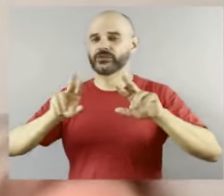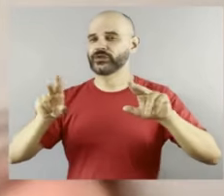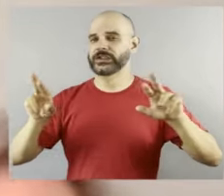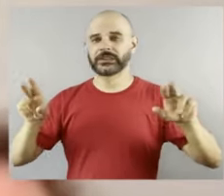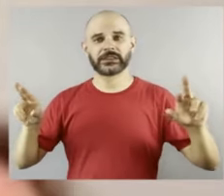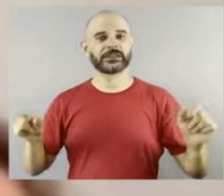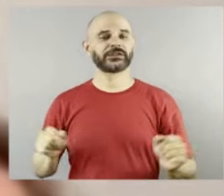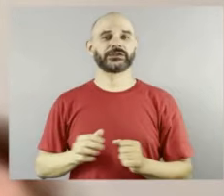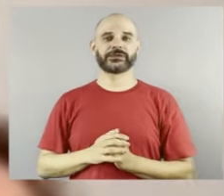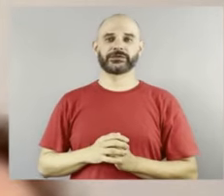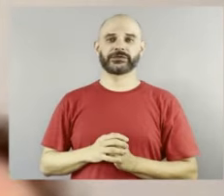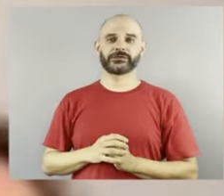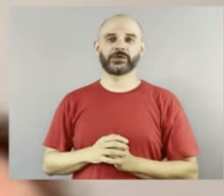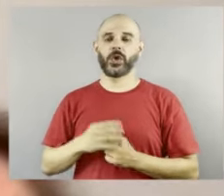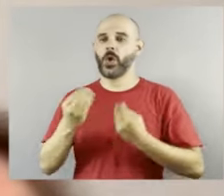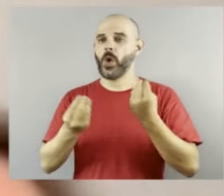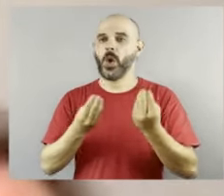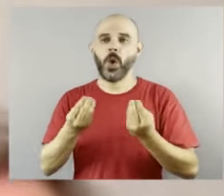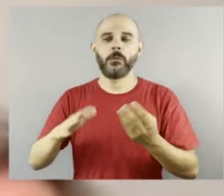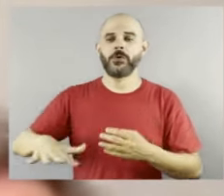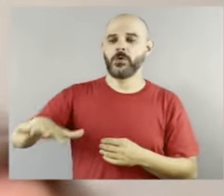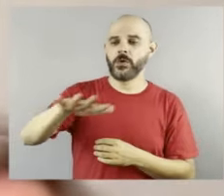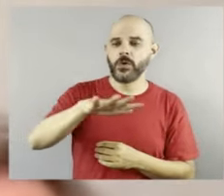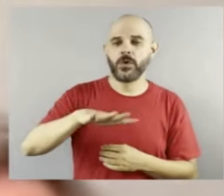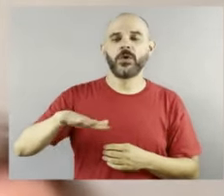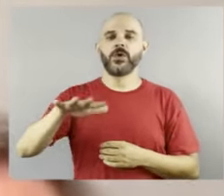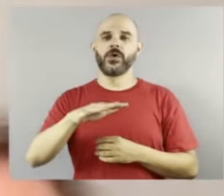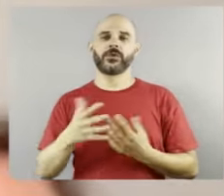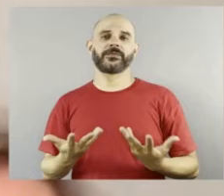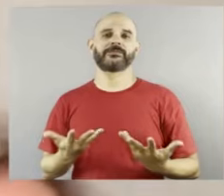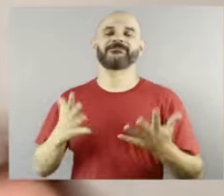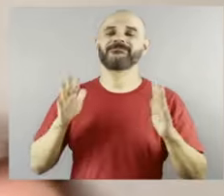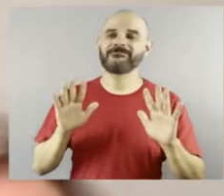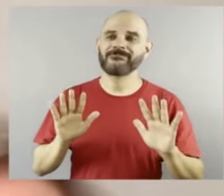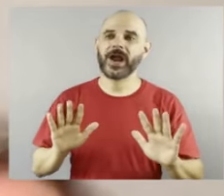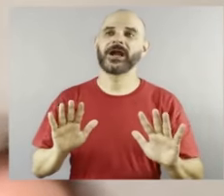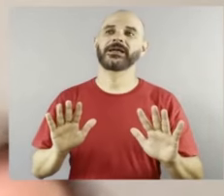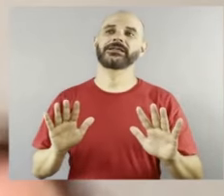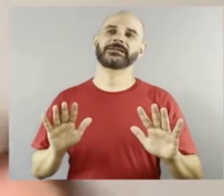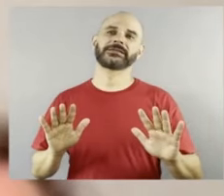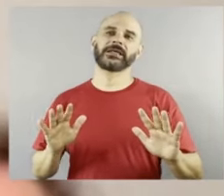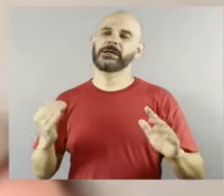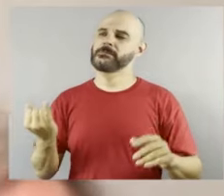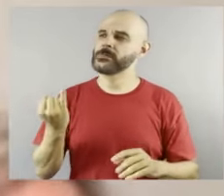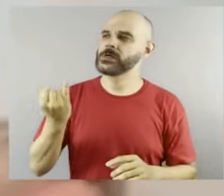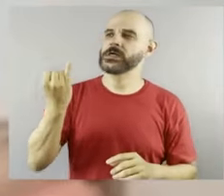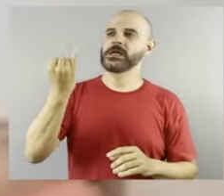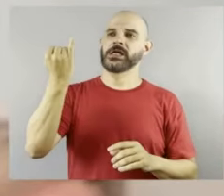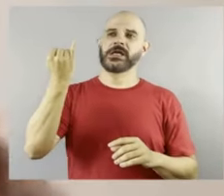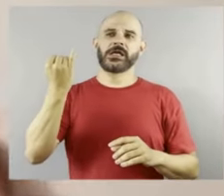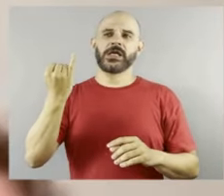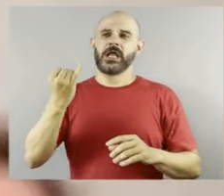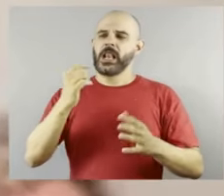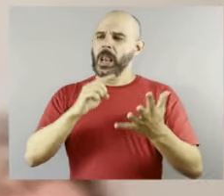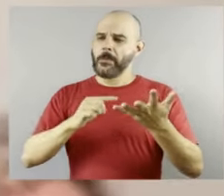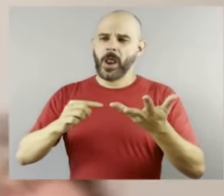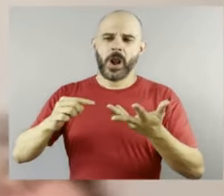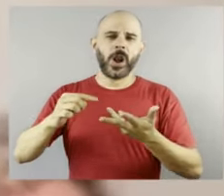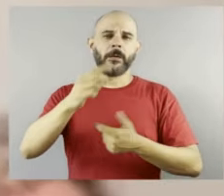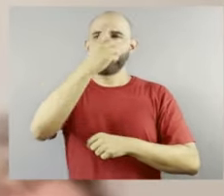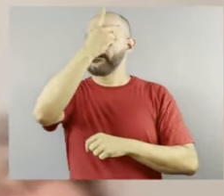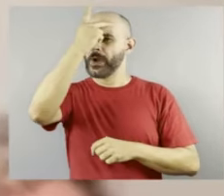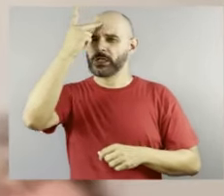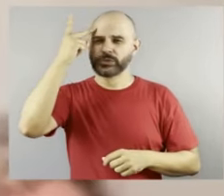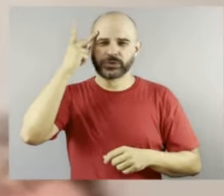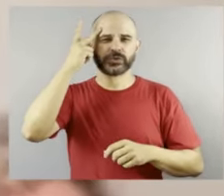de forma, mas foi tão rico, tão rico, acho que a gente impactou tantas pessoas de camadas e de estratos diferentes e